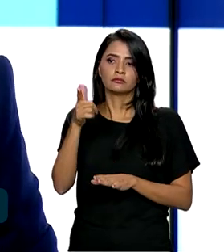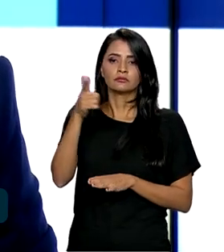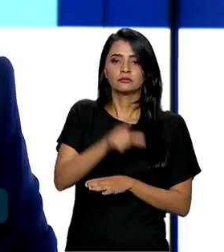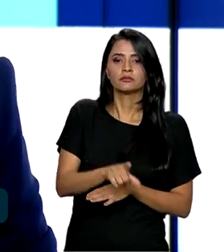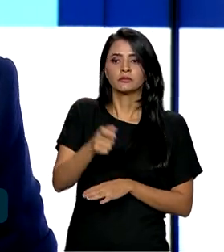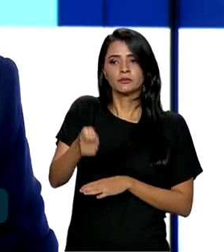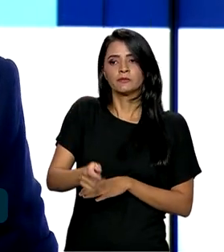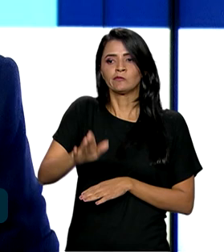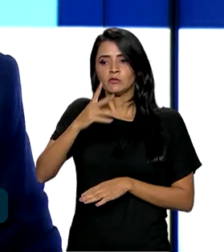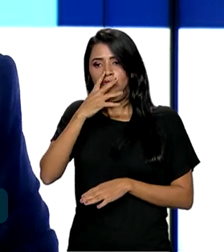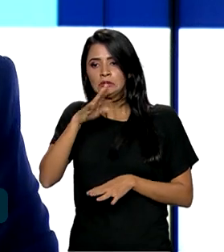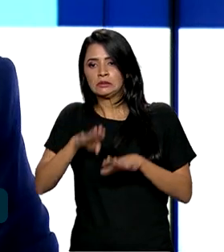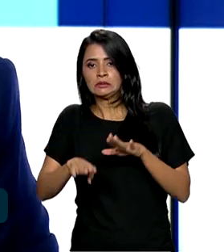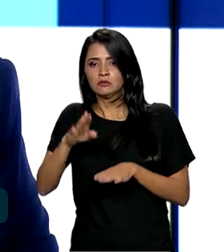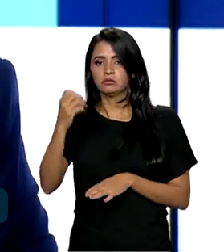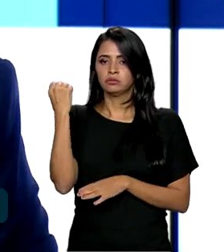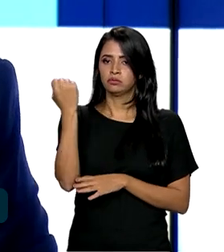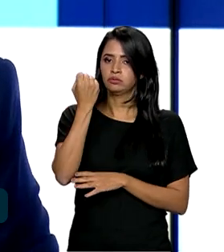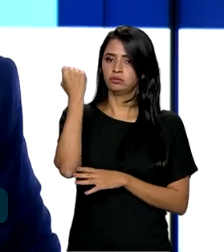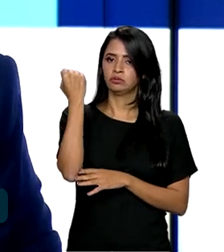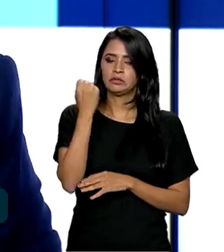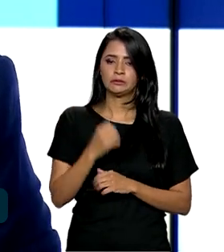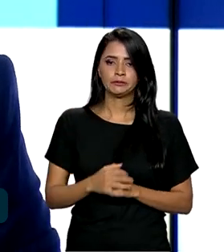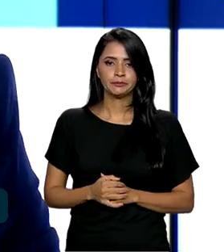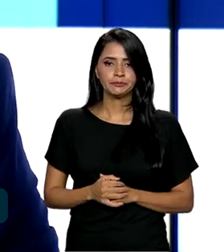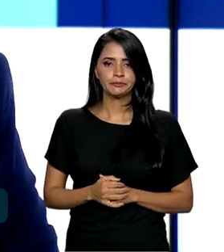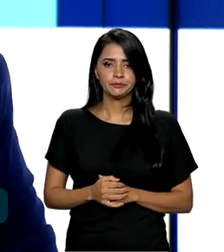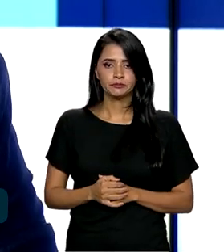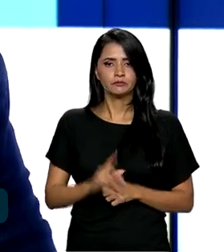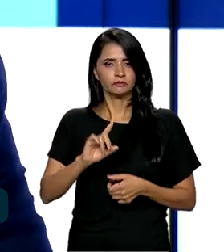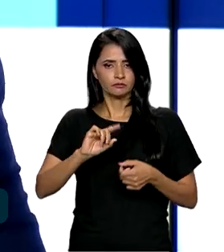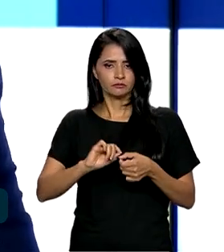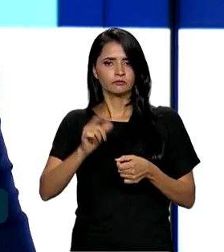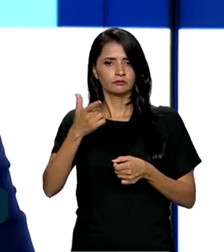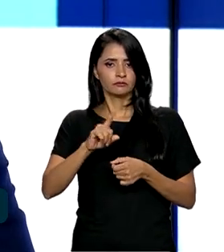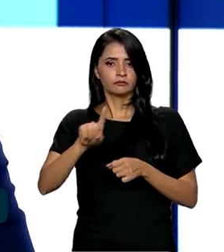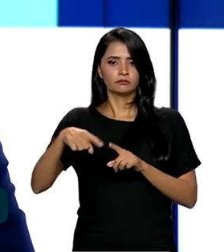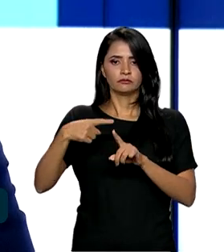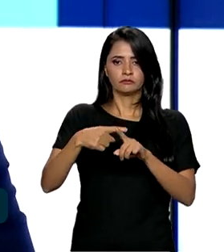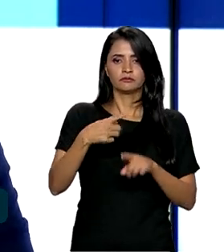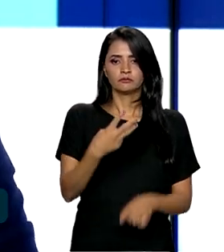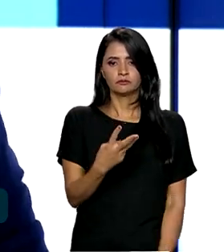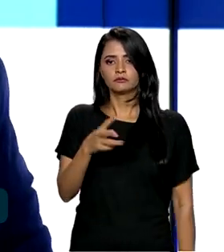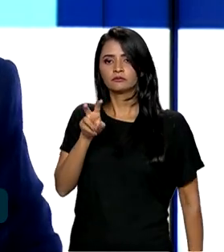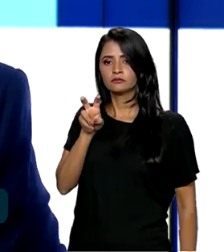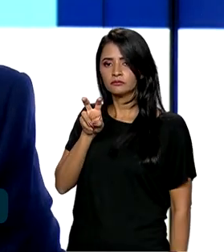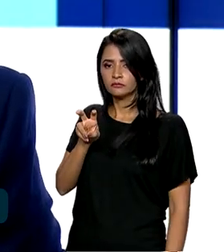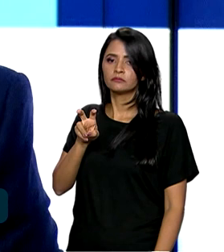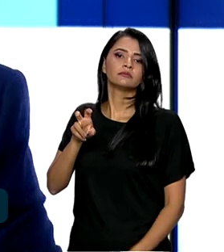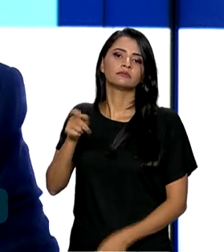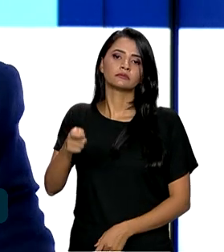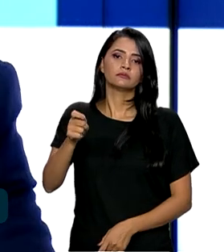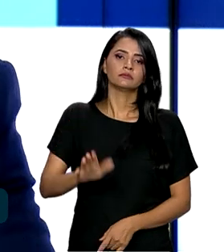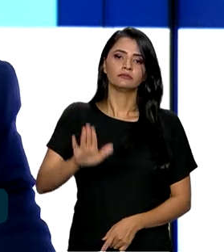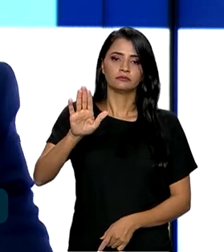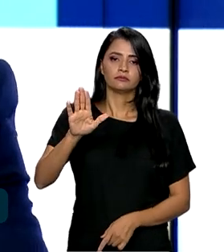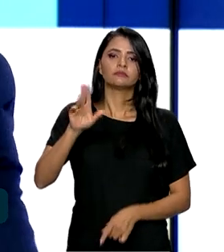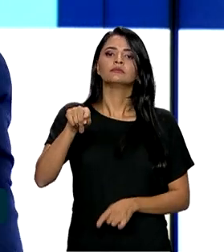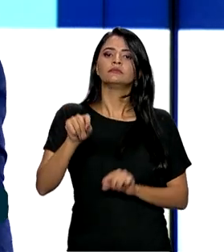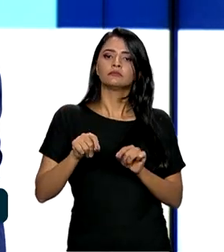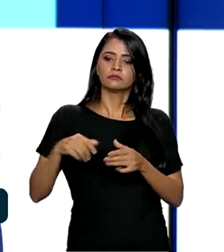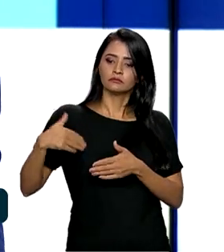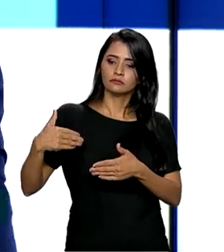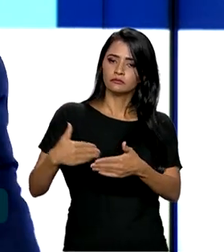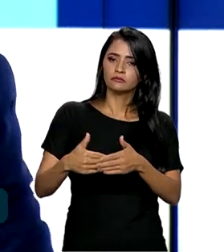ou em desequilíbrio grave, e fizermos mais 35 leilões, significarão, ao